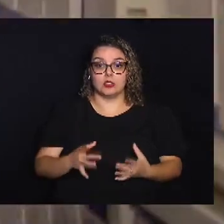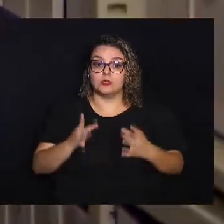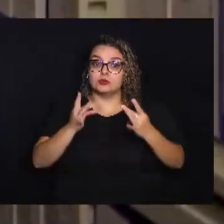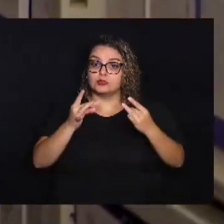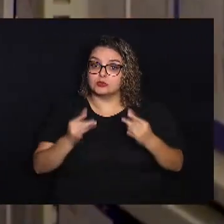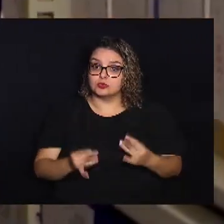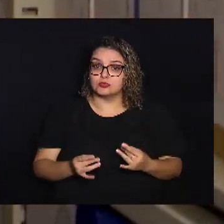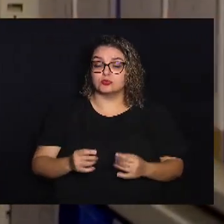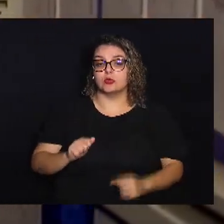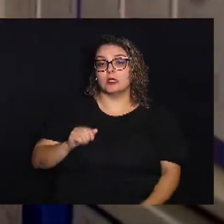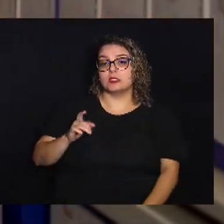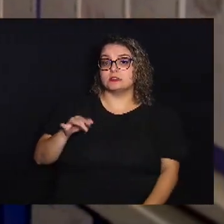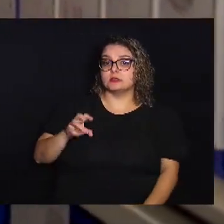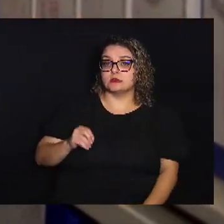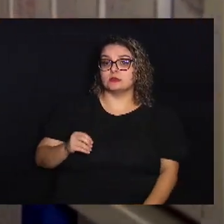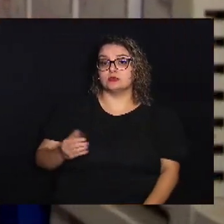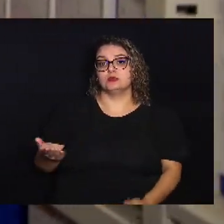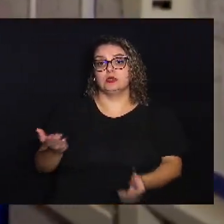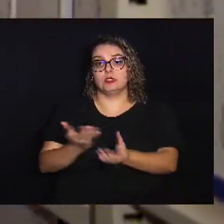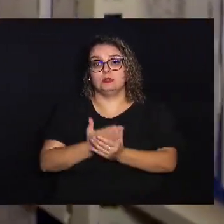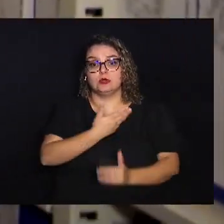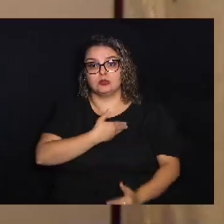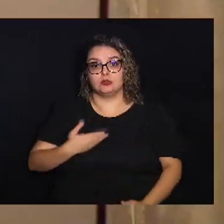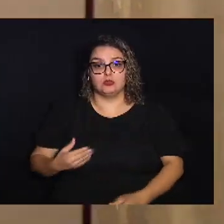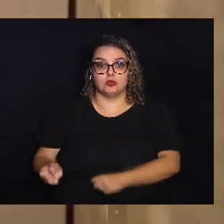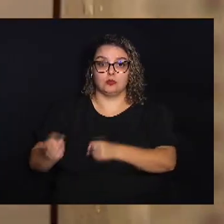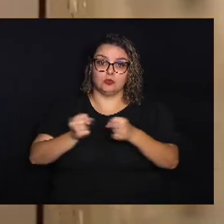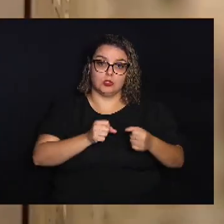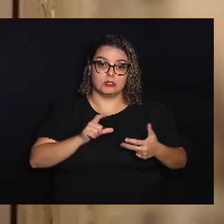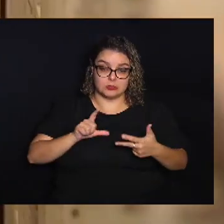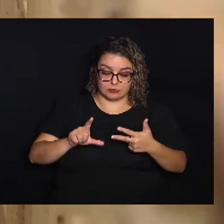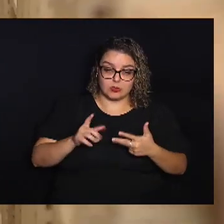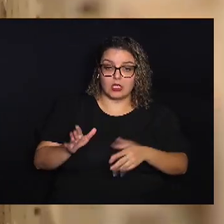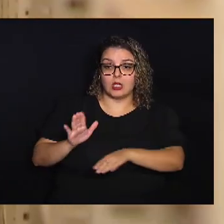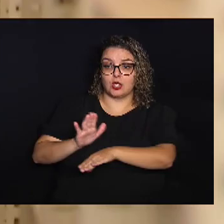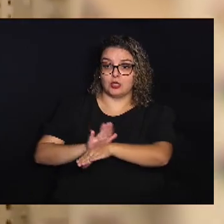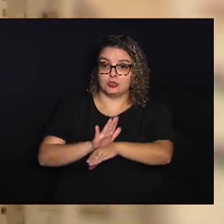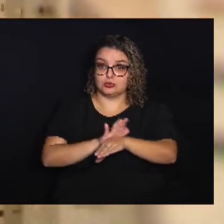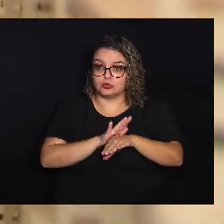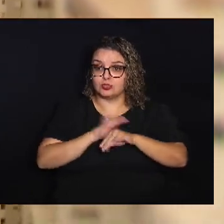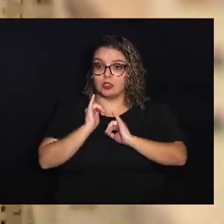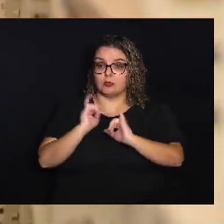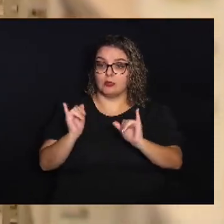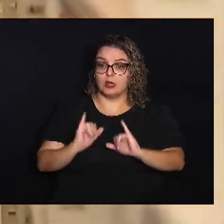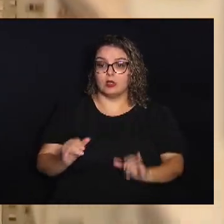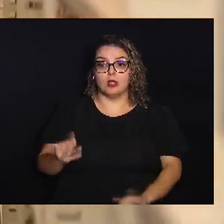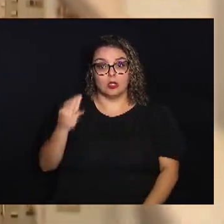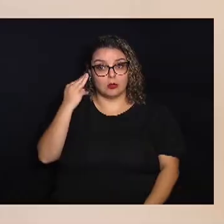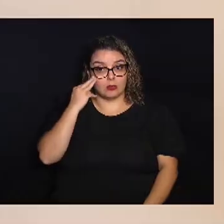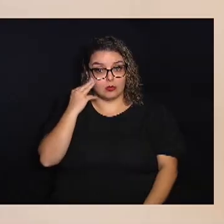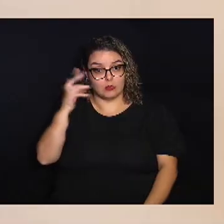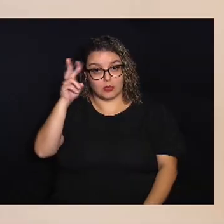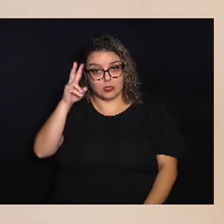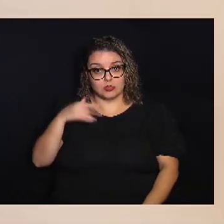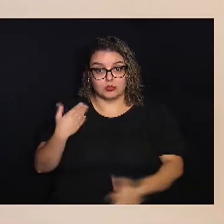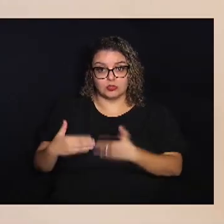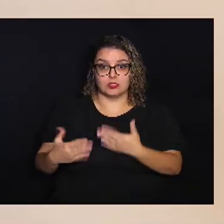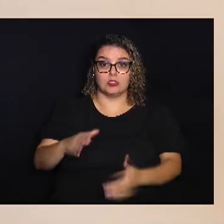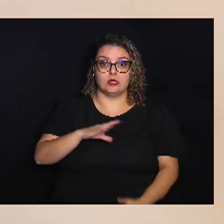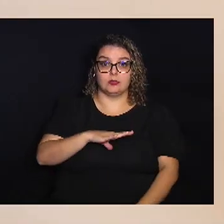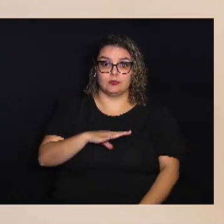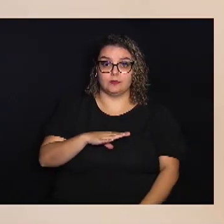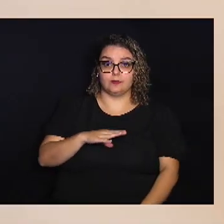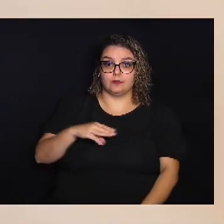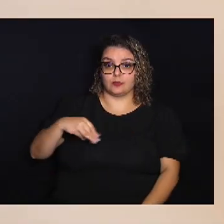do acervo Do arquivo público Do poder legislativo Ajudando na divulgação Da memória histórica Da cidade A implantação do